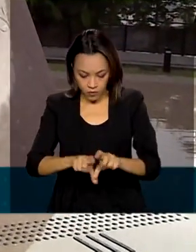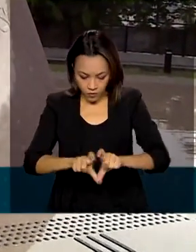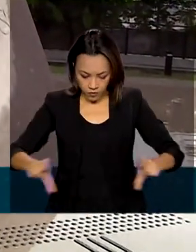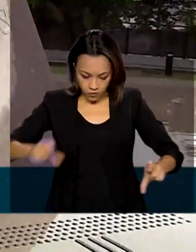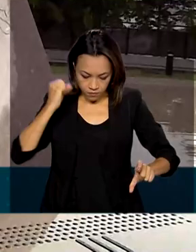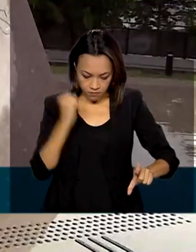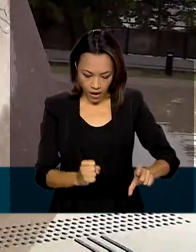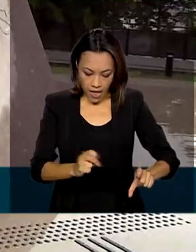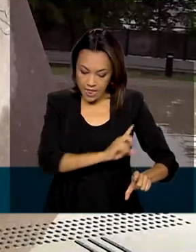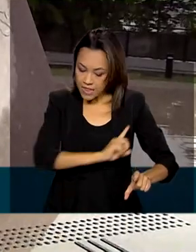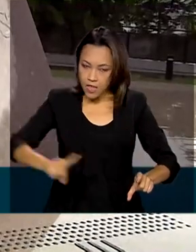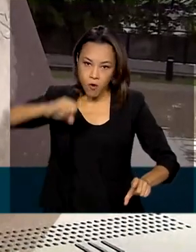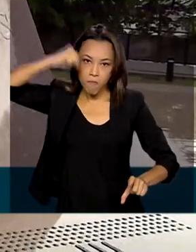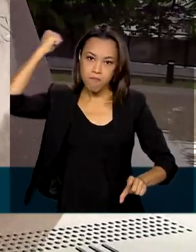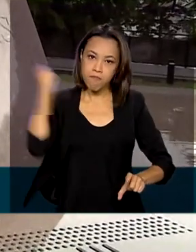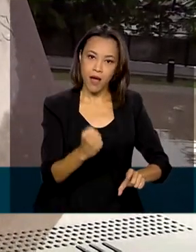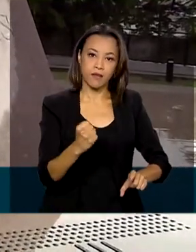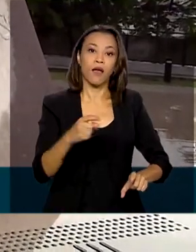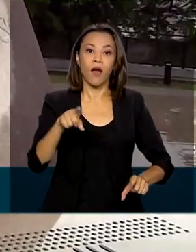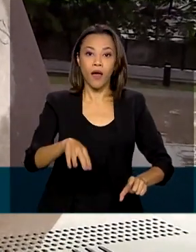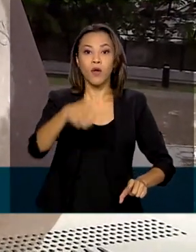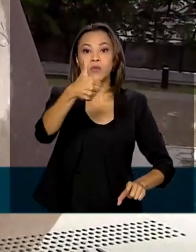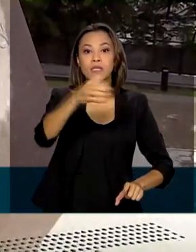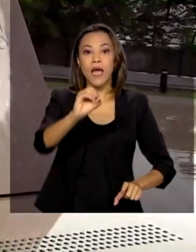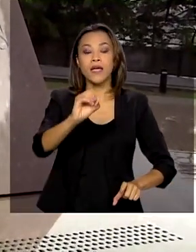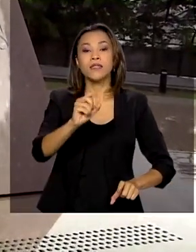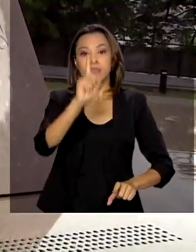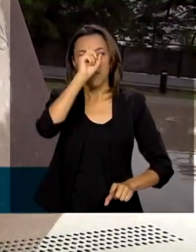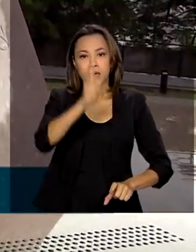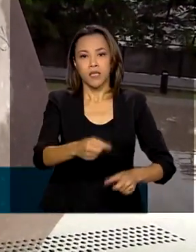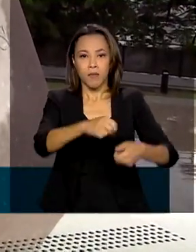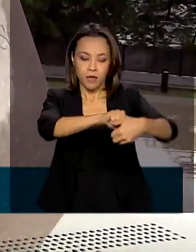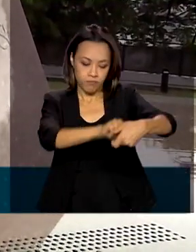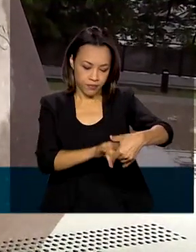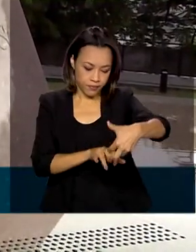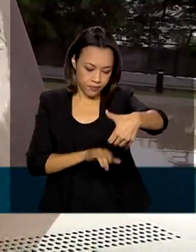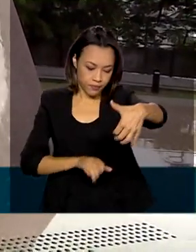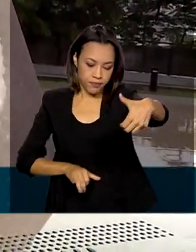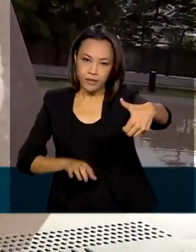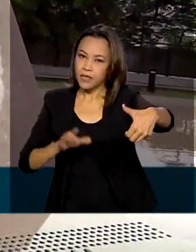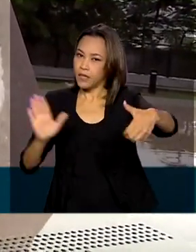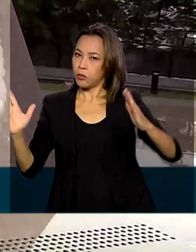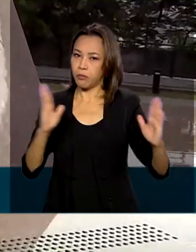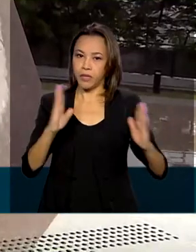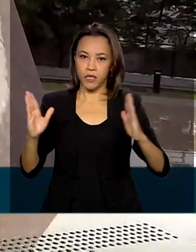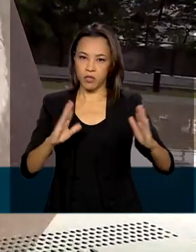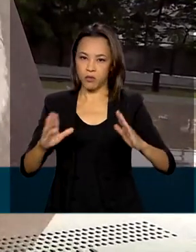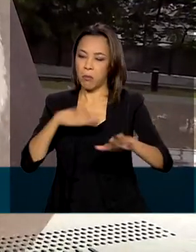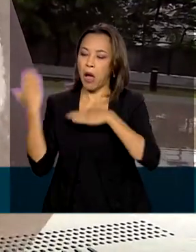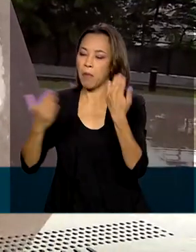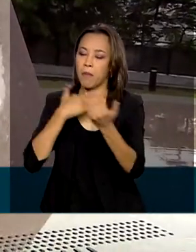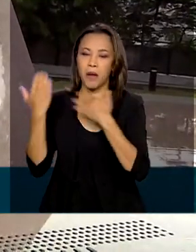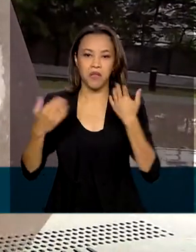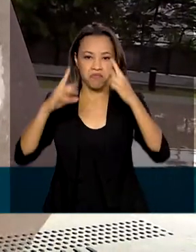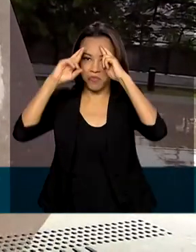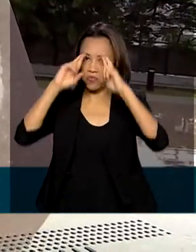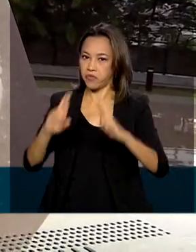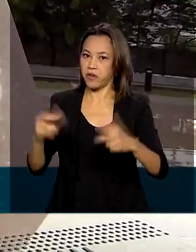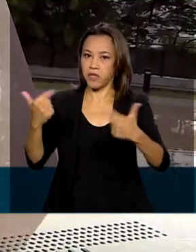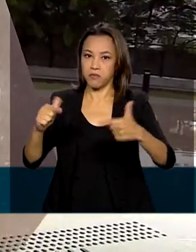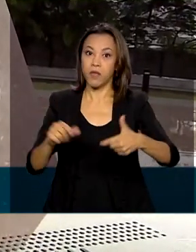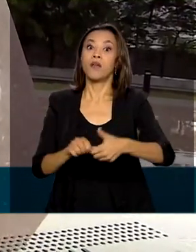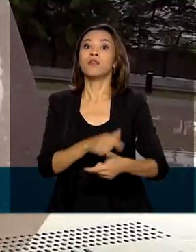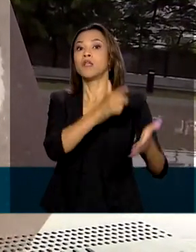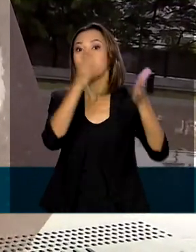Matarás, um dos dez mandamentos do judaísmo que não foi respeitado durante o Holocausto. Os mandamentos estão na Torá,